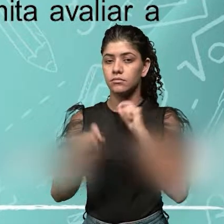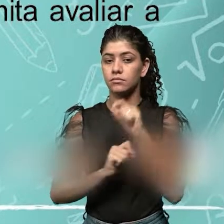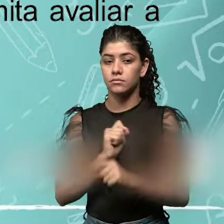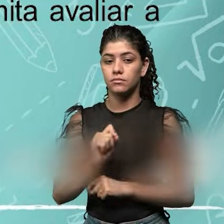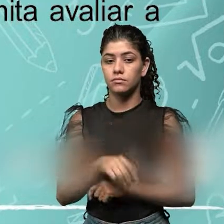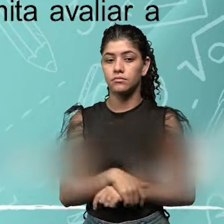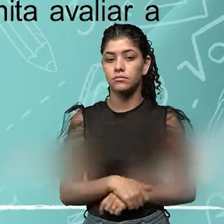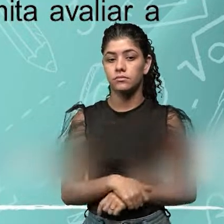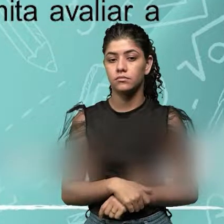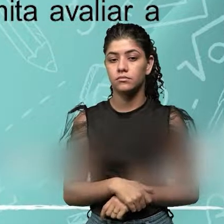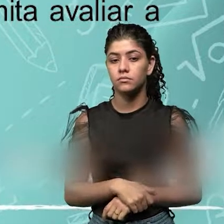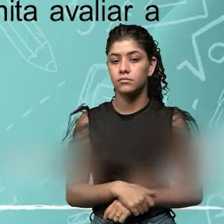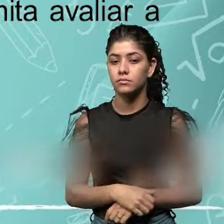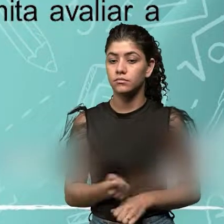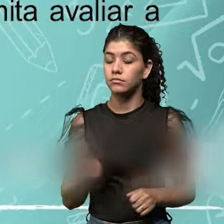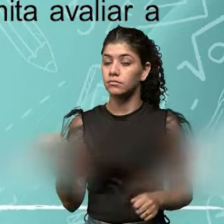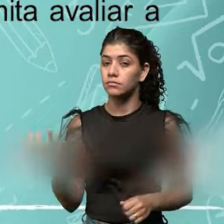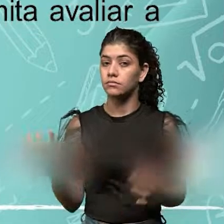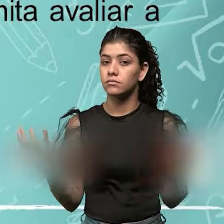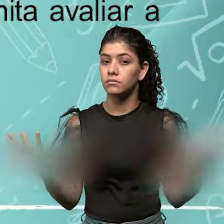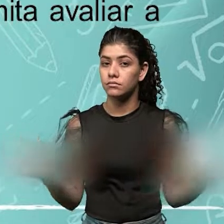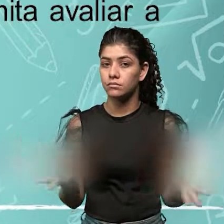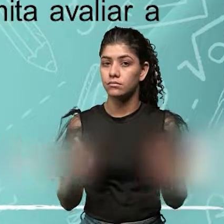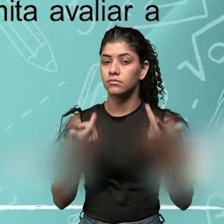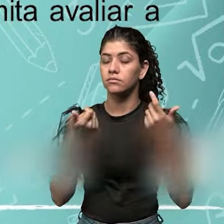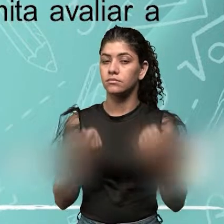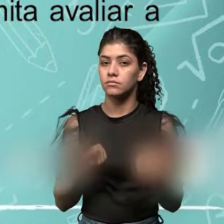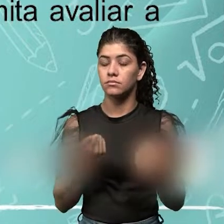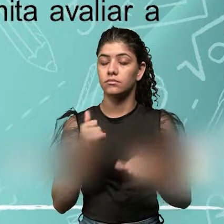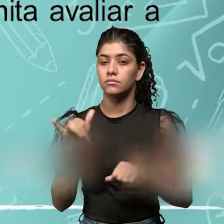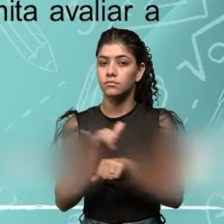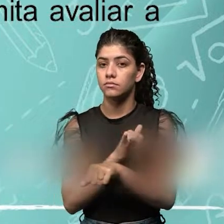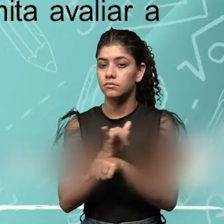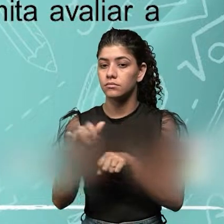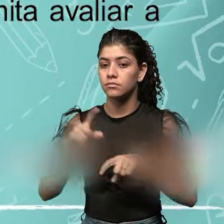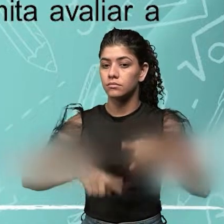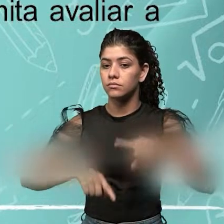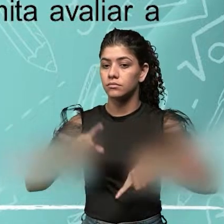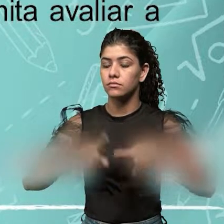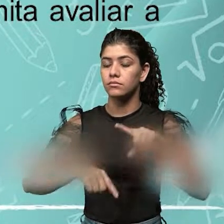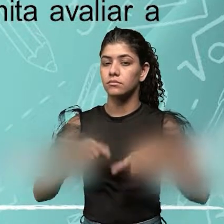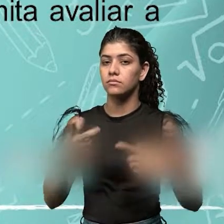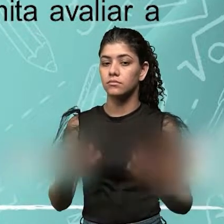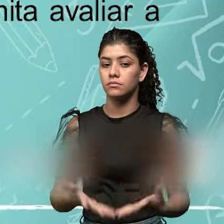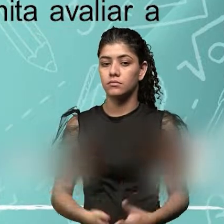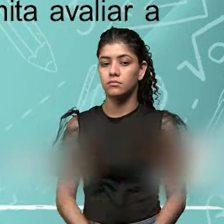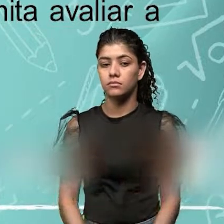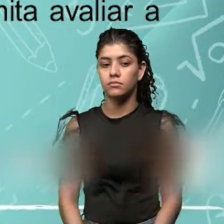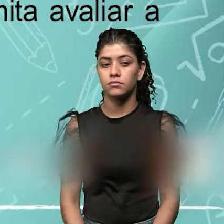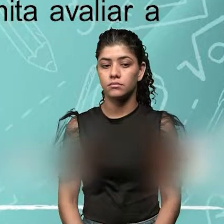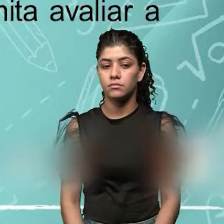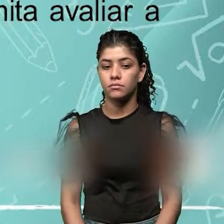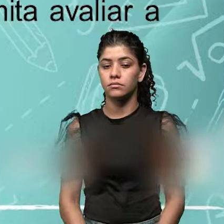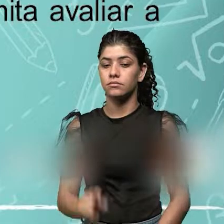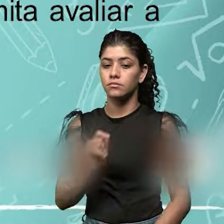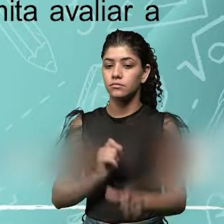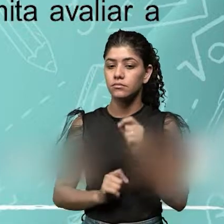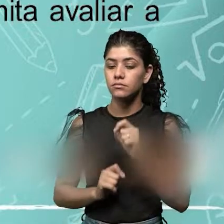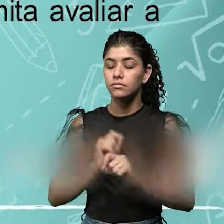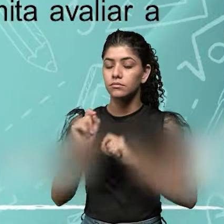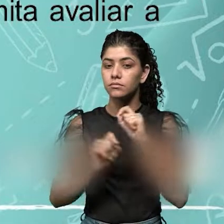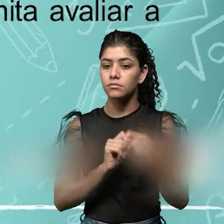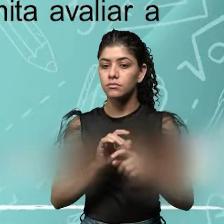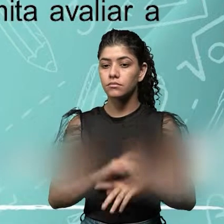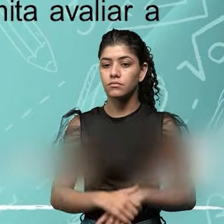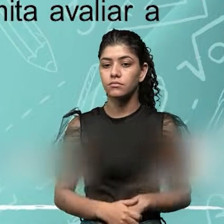evidentemente da qualidade dos instrumentos de medição empregados. Para a tomada